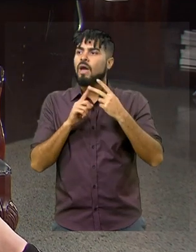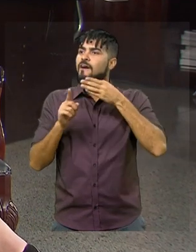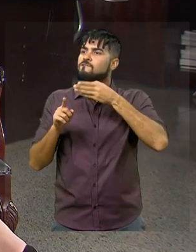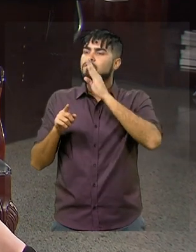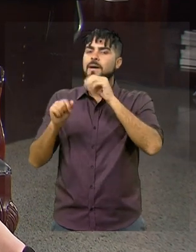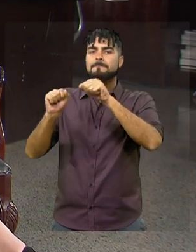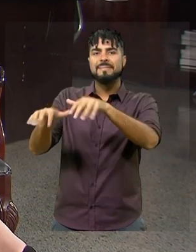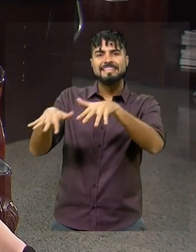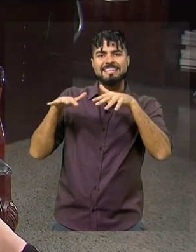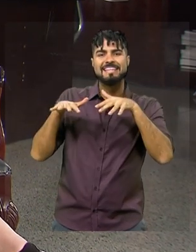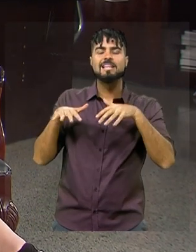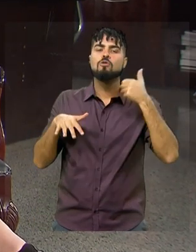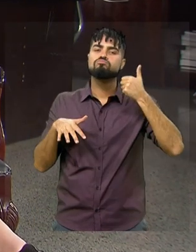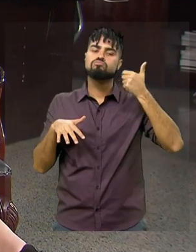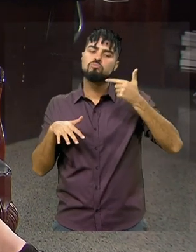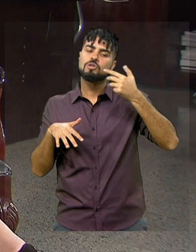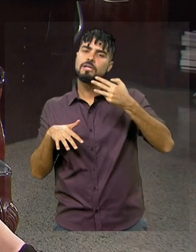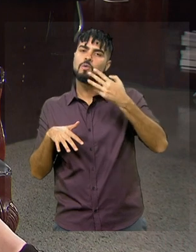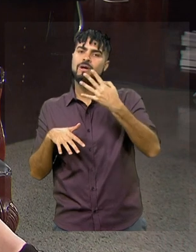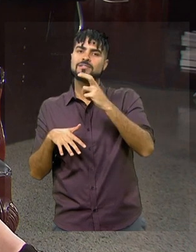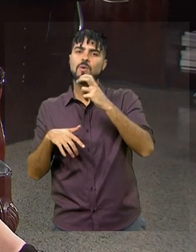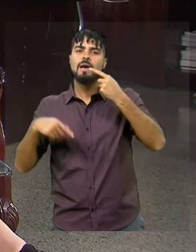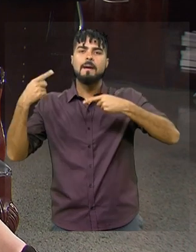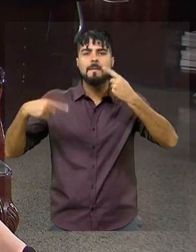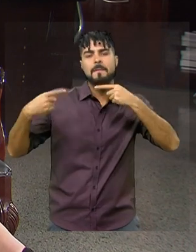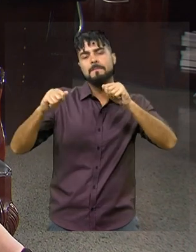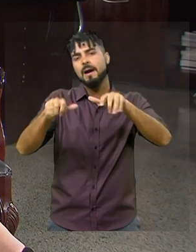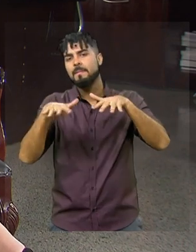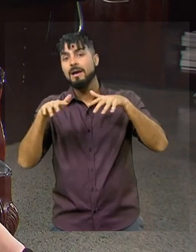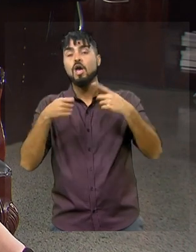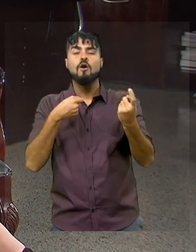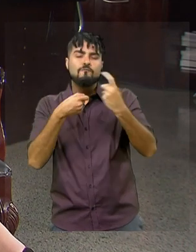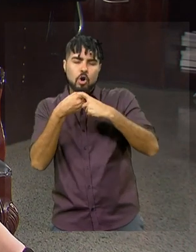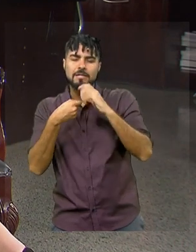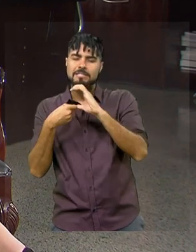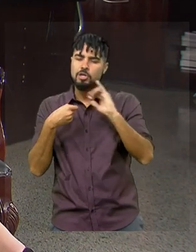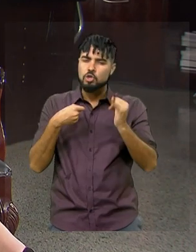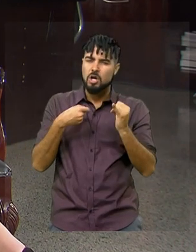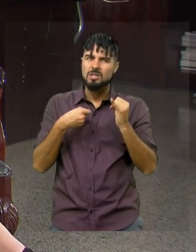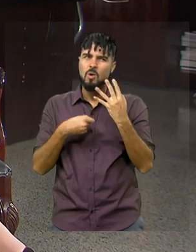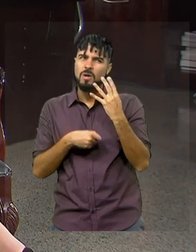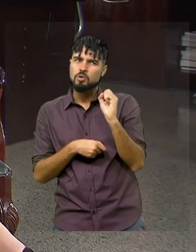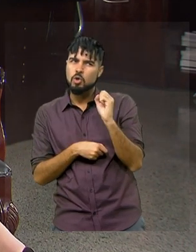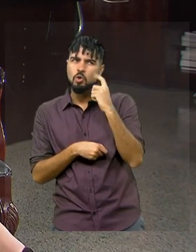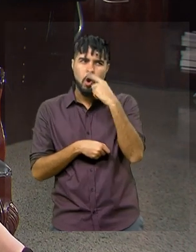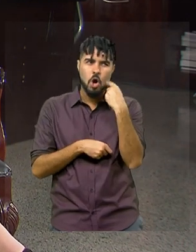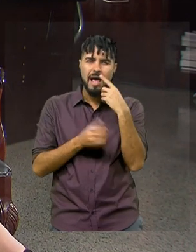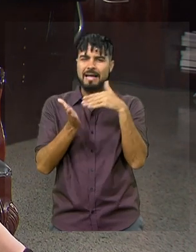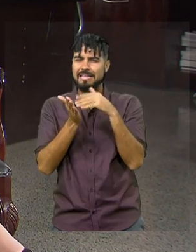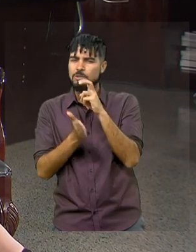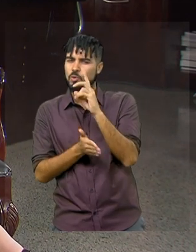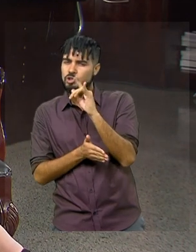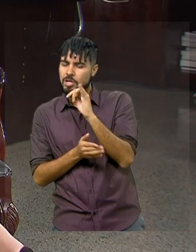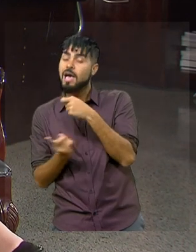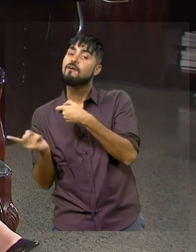plenário para 5 sessões ordinárias, discussão e votação. Volta rapidamente, entre 48 horas e 5 dias, na CCJ. E vai para a segunda votação